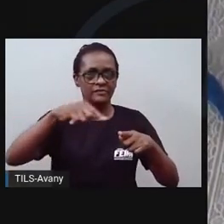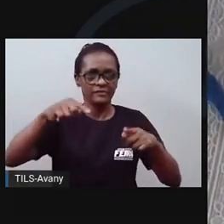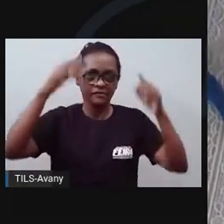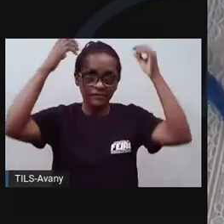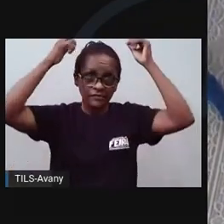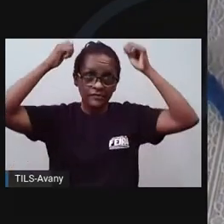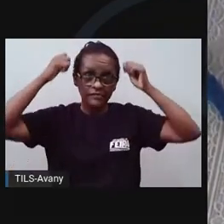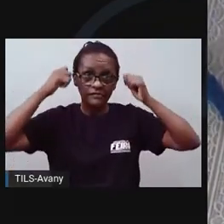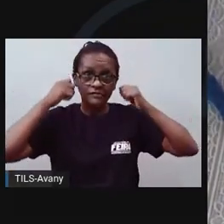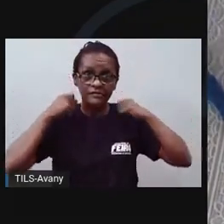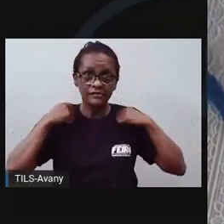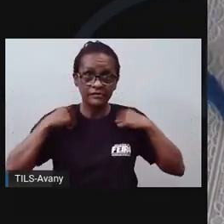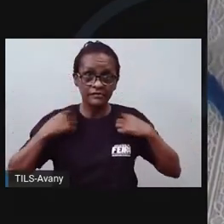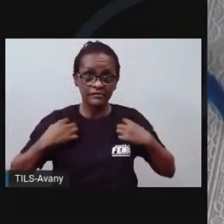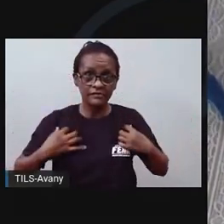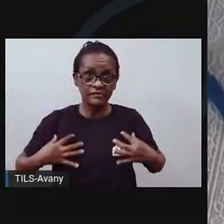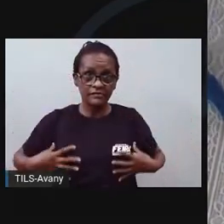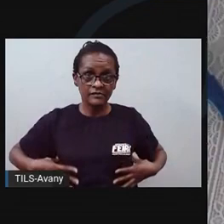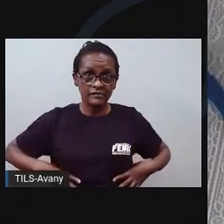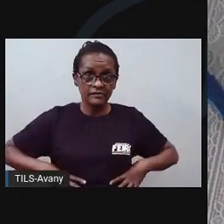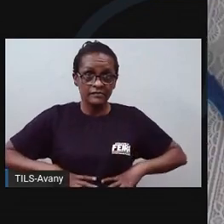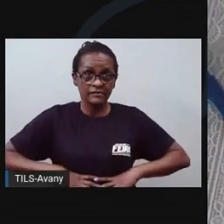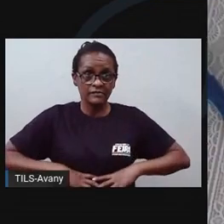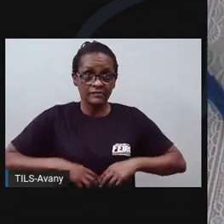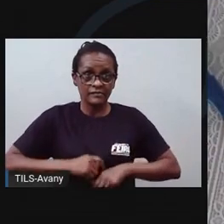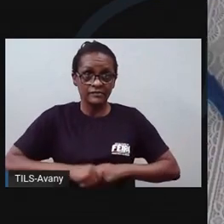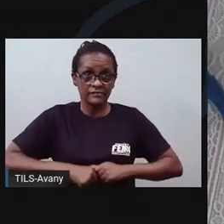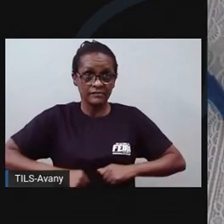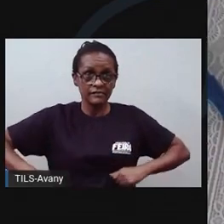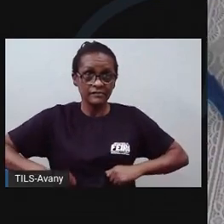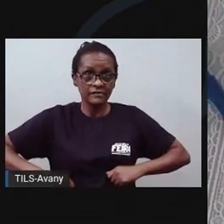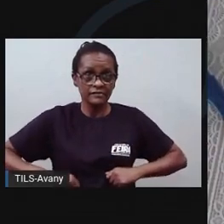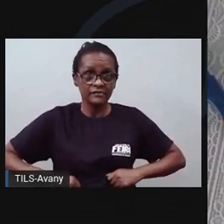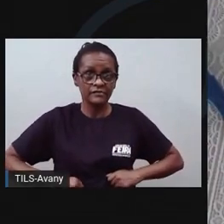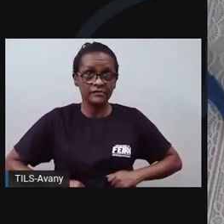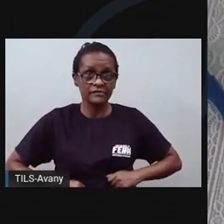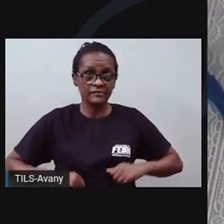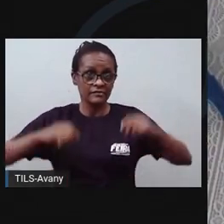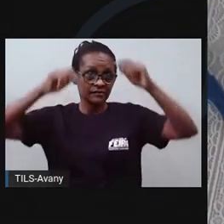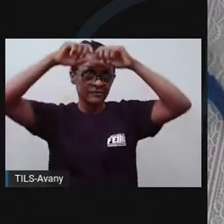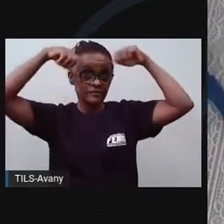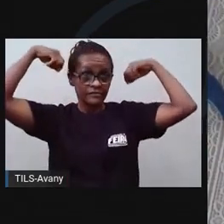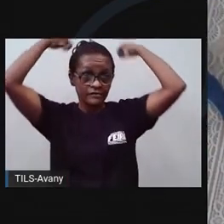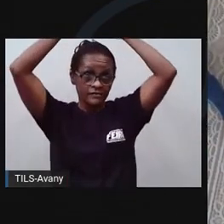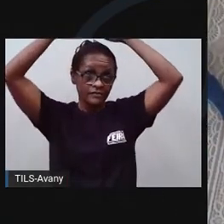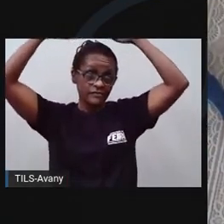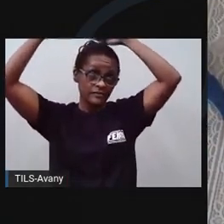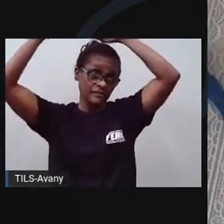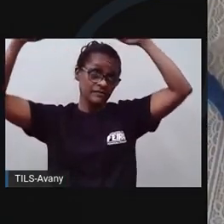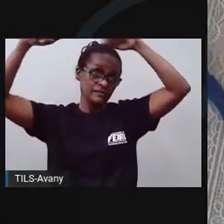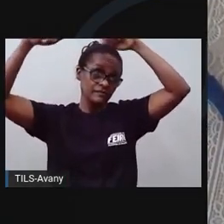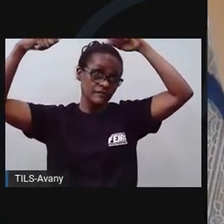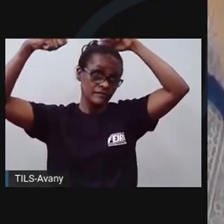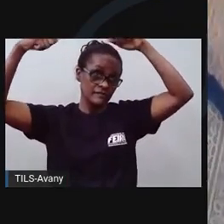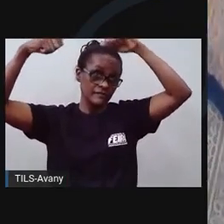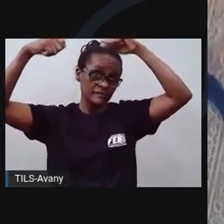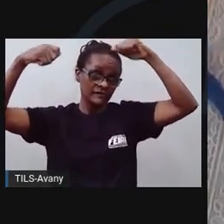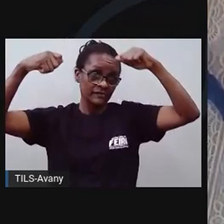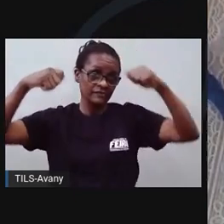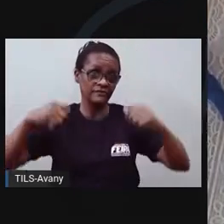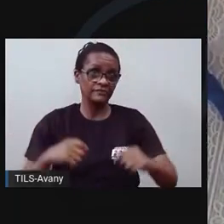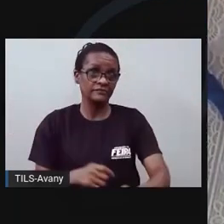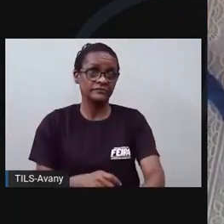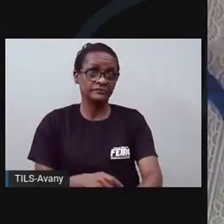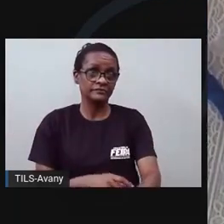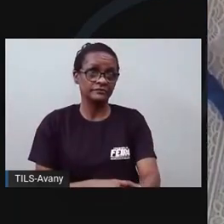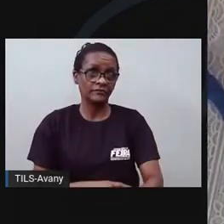Vamos pegar outro pedacinho e amarrar na cabeça. Esse será o turbante. E também vamos pegar um pedaço mais fino para amarrar o